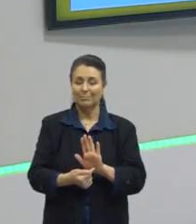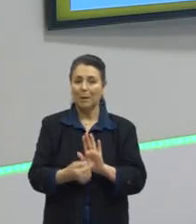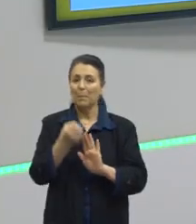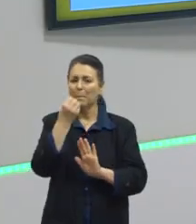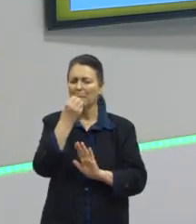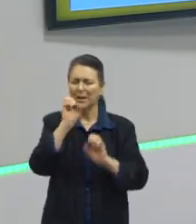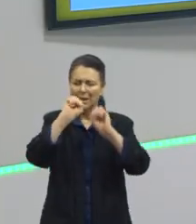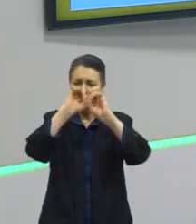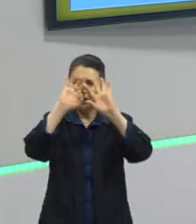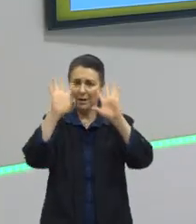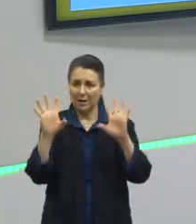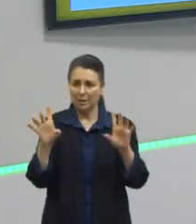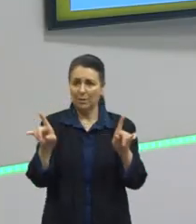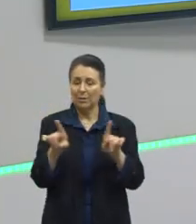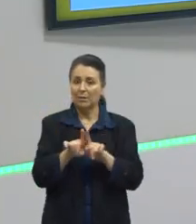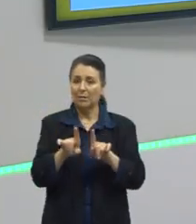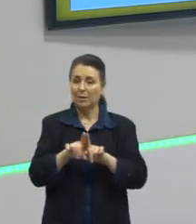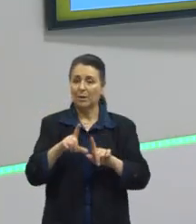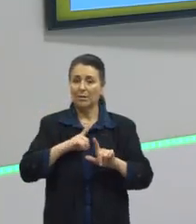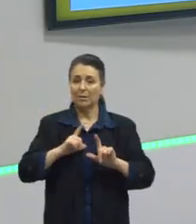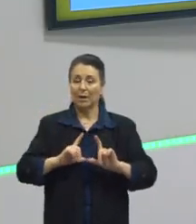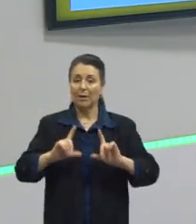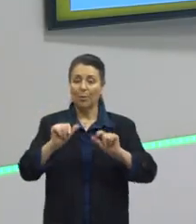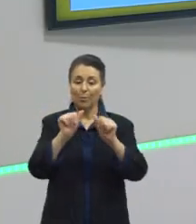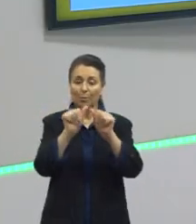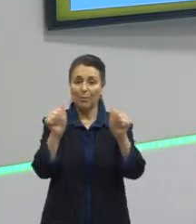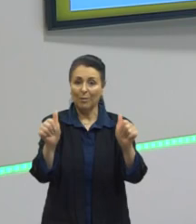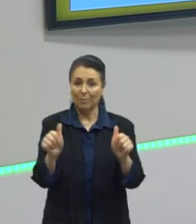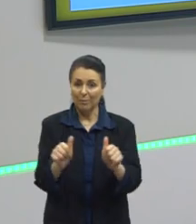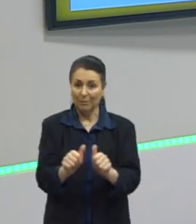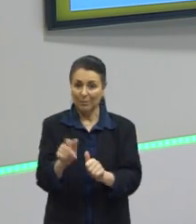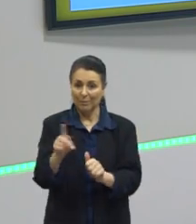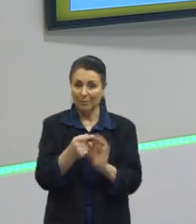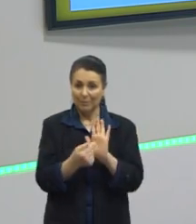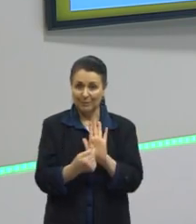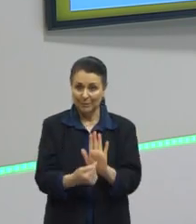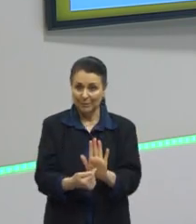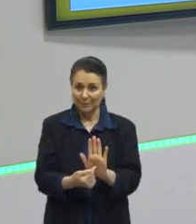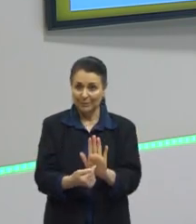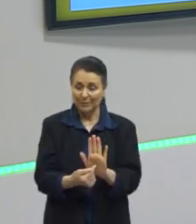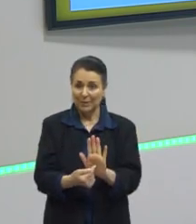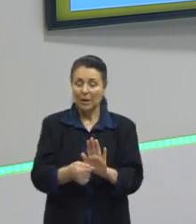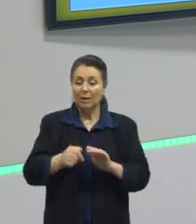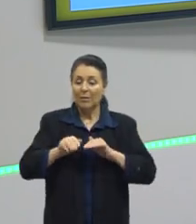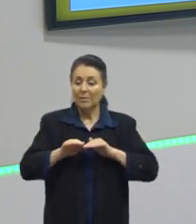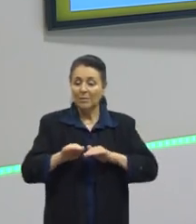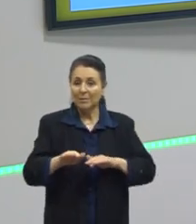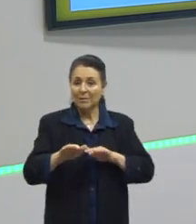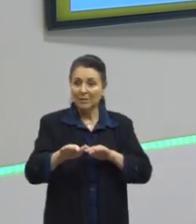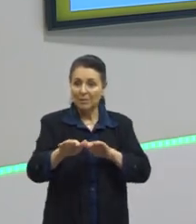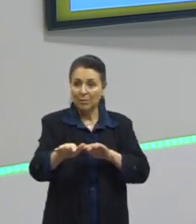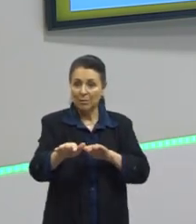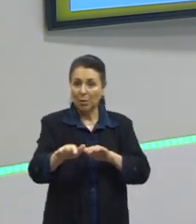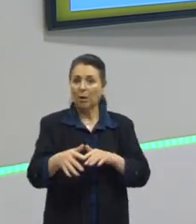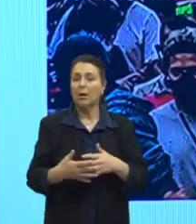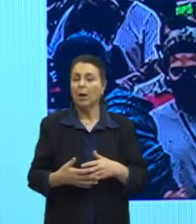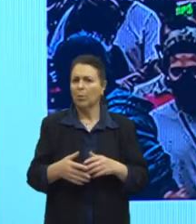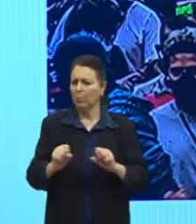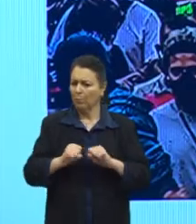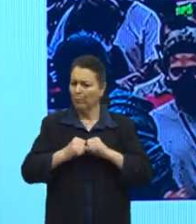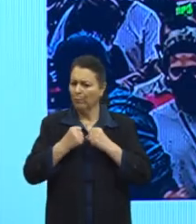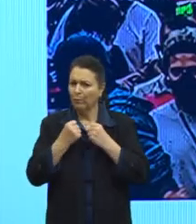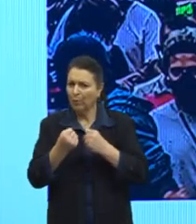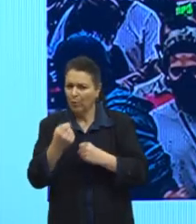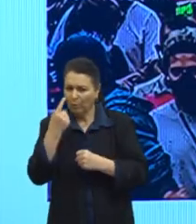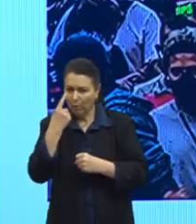instaurada aí no Peru. Trago uma imagem pra vocês, também, justamente, dessas manifestações, também, muito forte. Ele,